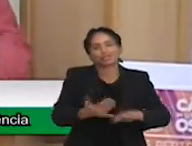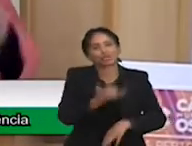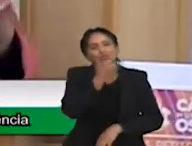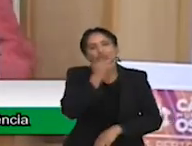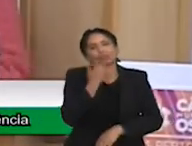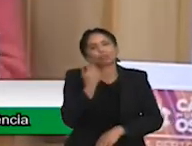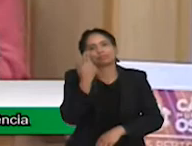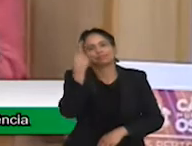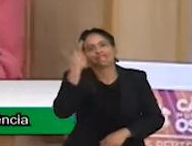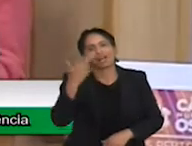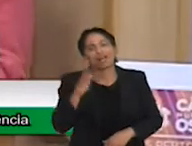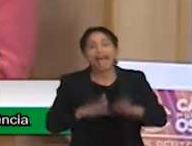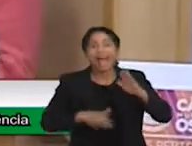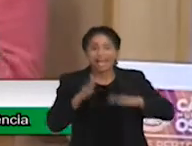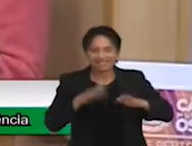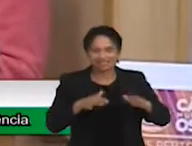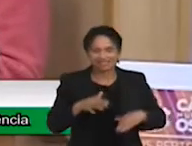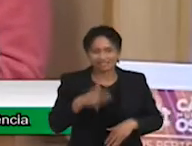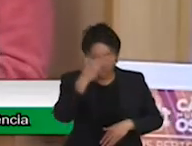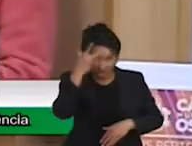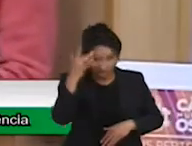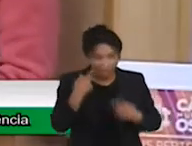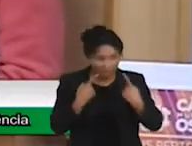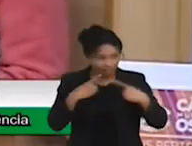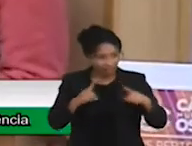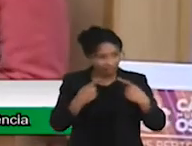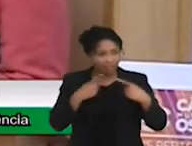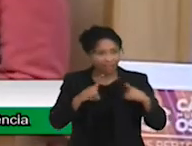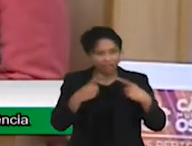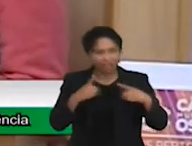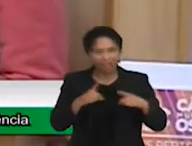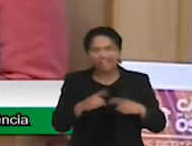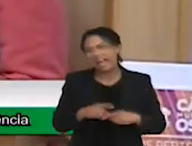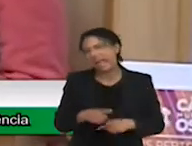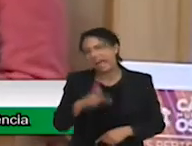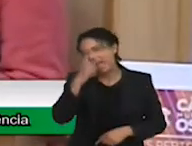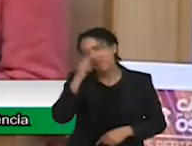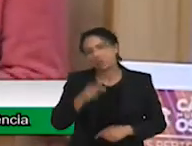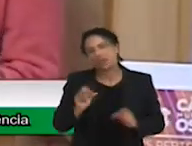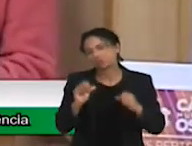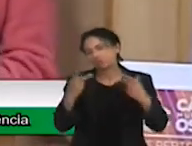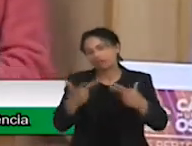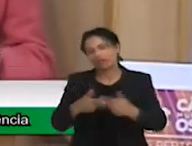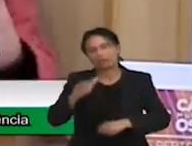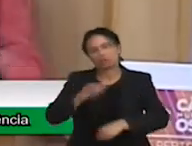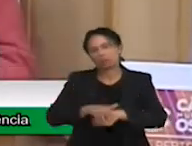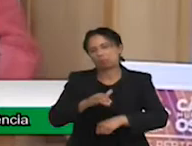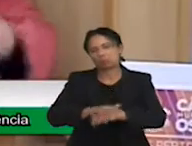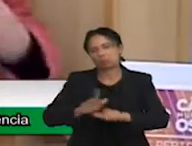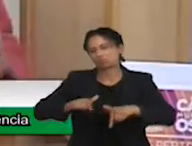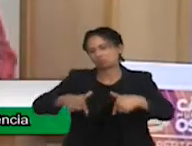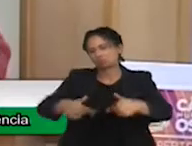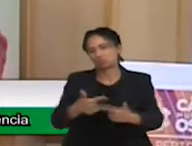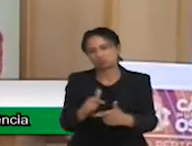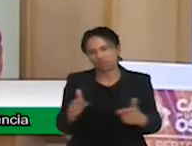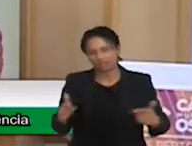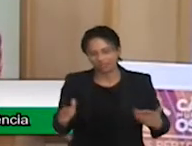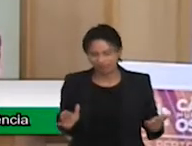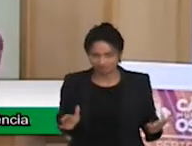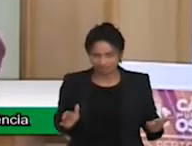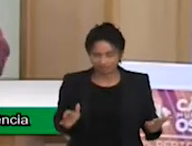assim... A Câmara não faz nada. De fato, a sensação que a gente fica, Batista, às vezes, é que a gente está enxugando gelo.